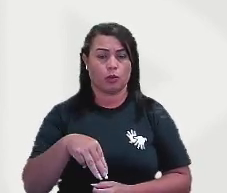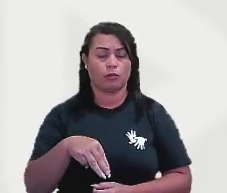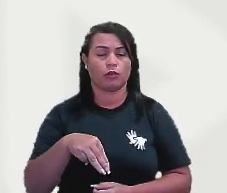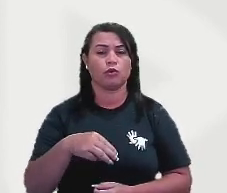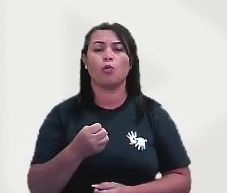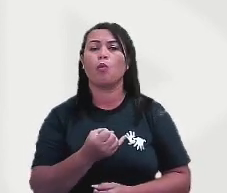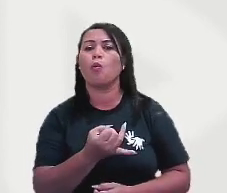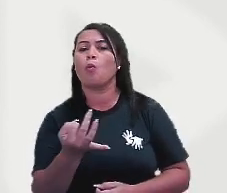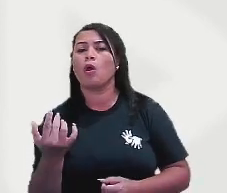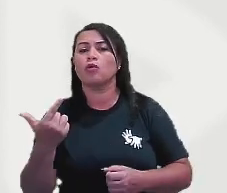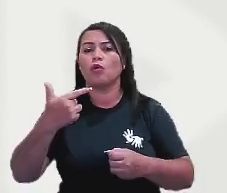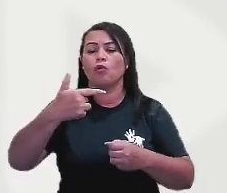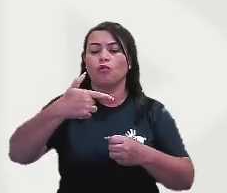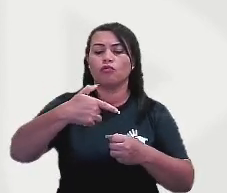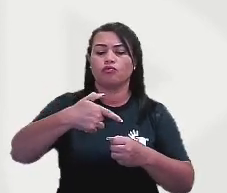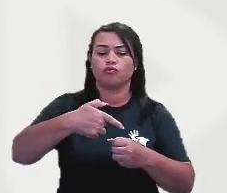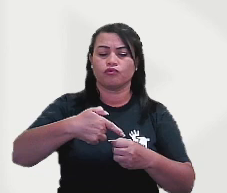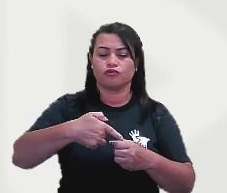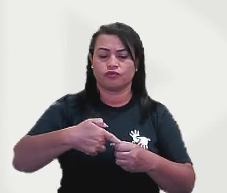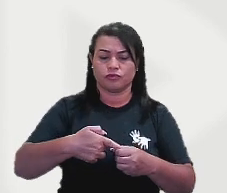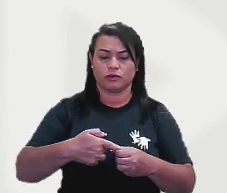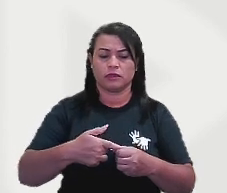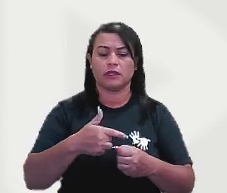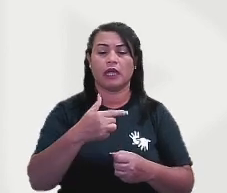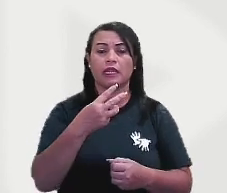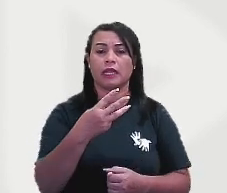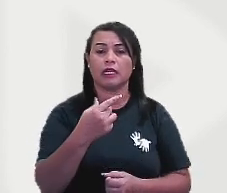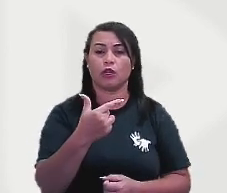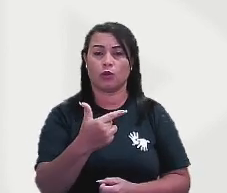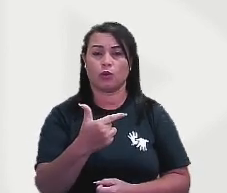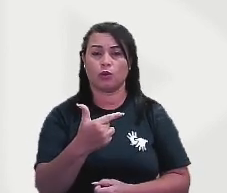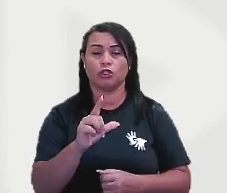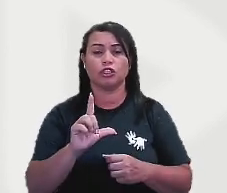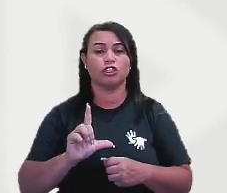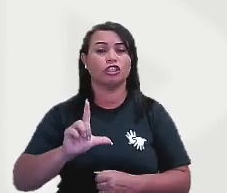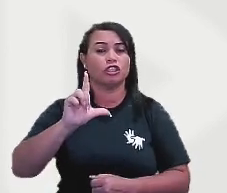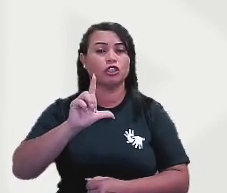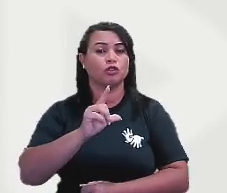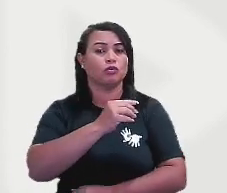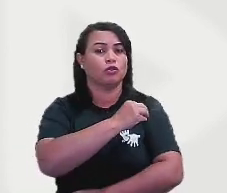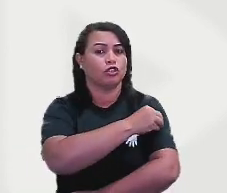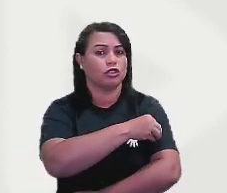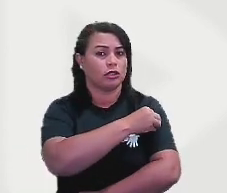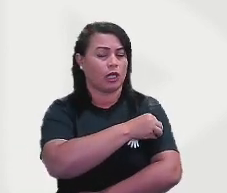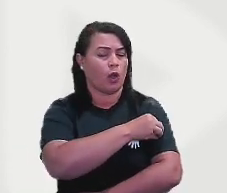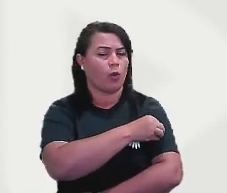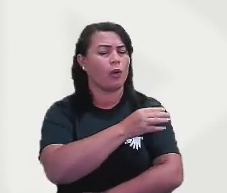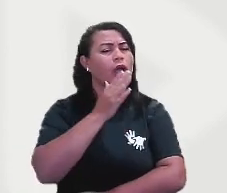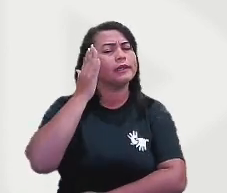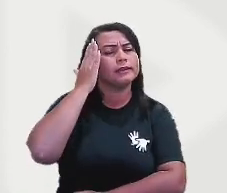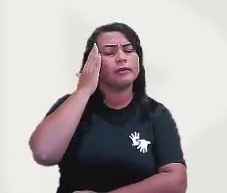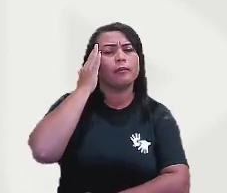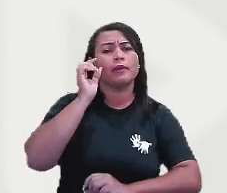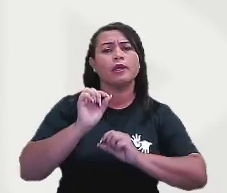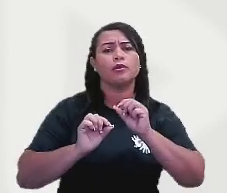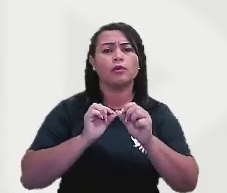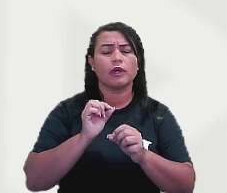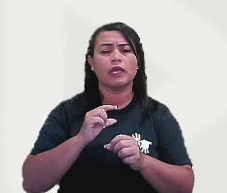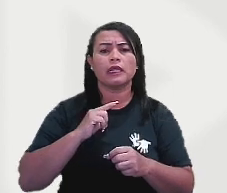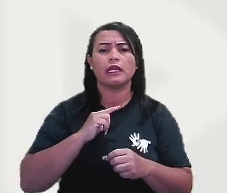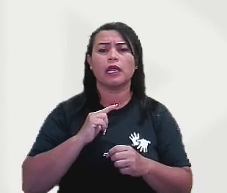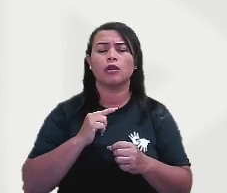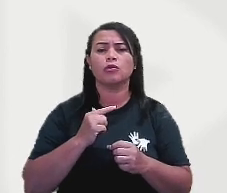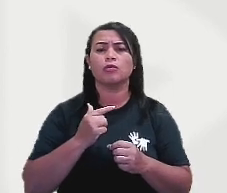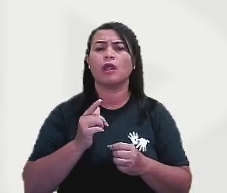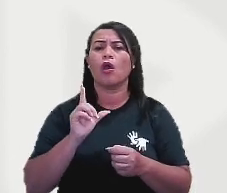de 32 litros de etanol. Supondo que esse consumo se mantenha